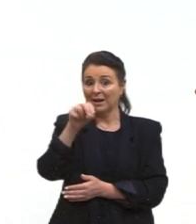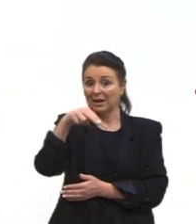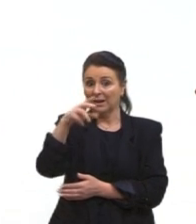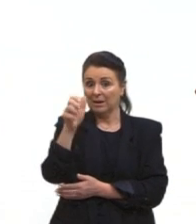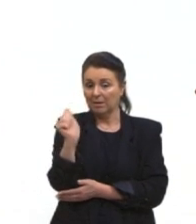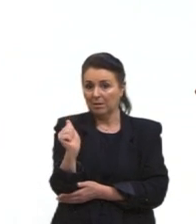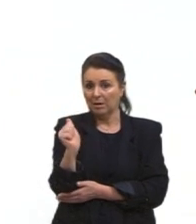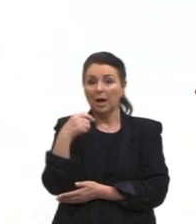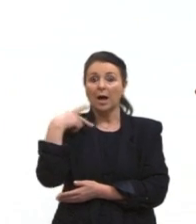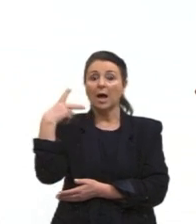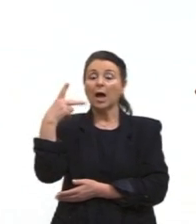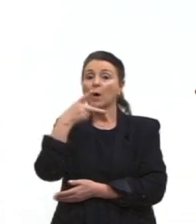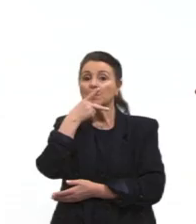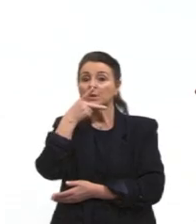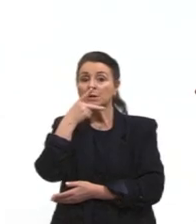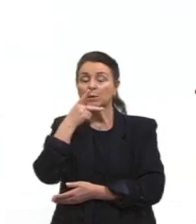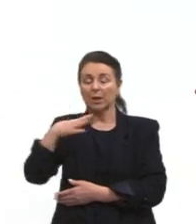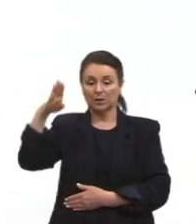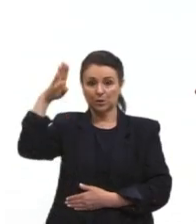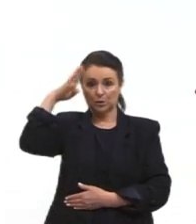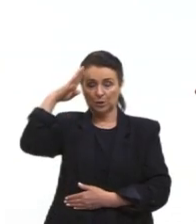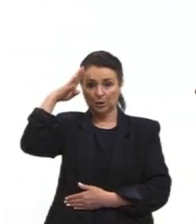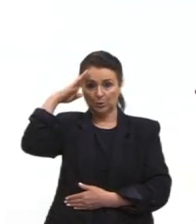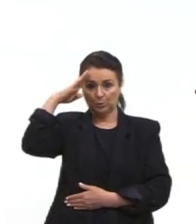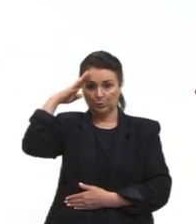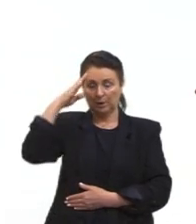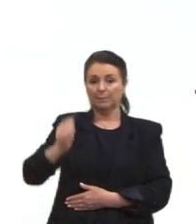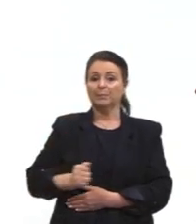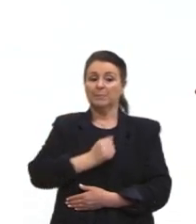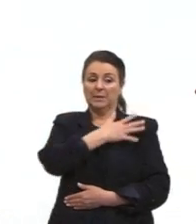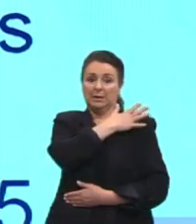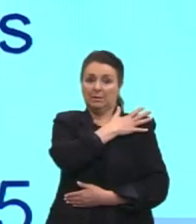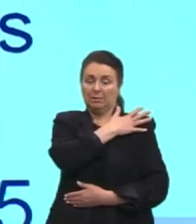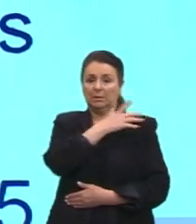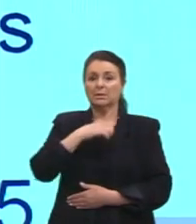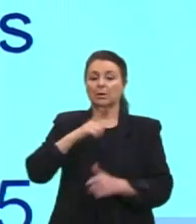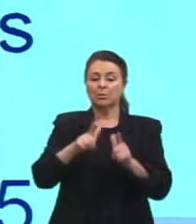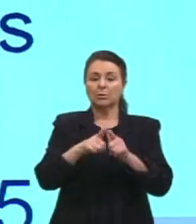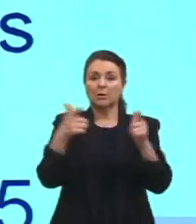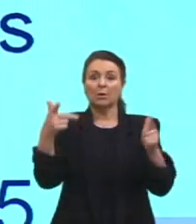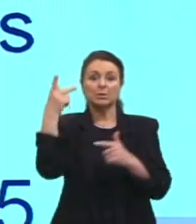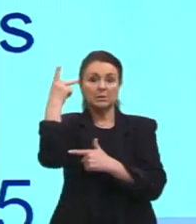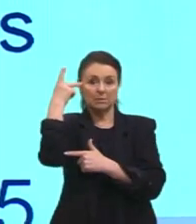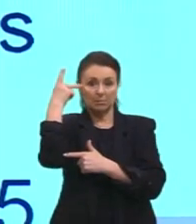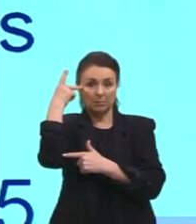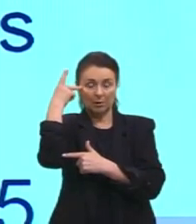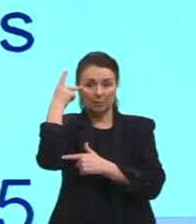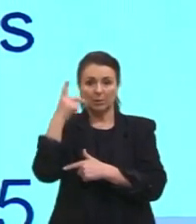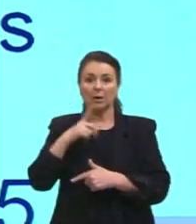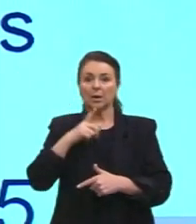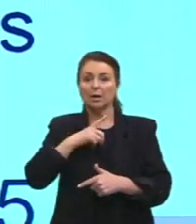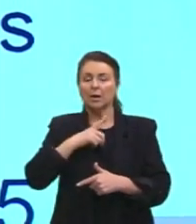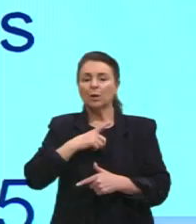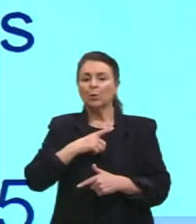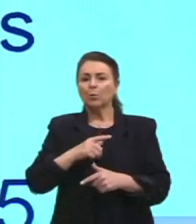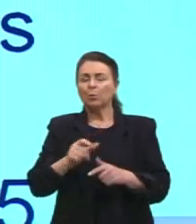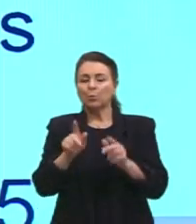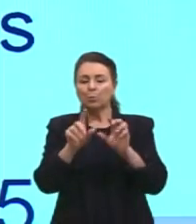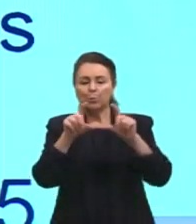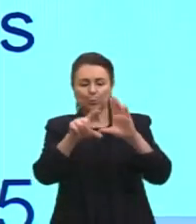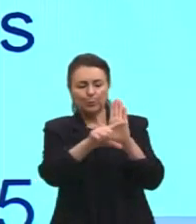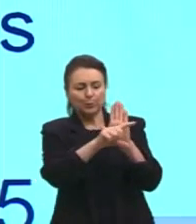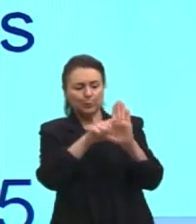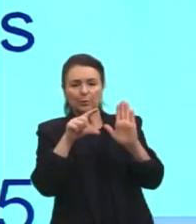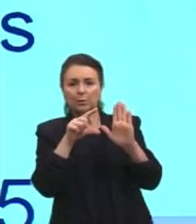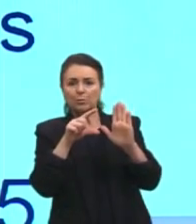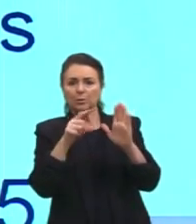militar, e a gente tem, no jornal Estado de São Paulo, uma parte que foi censurada. Daí, tu imagina, tu